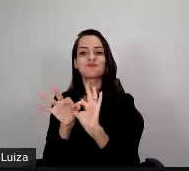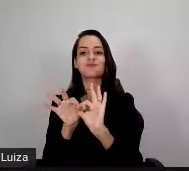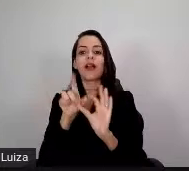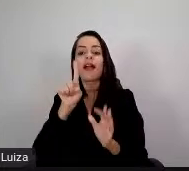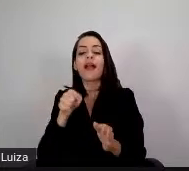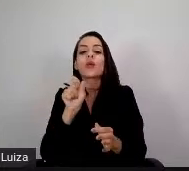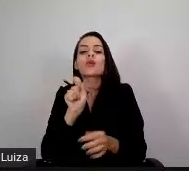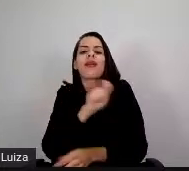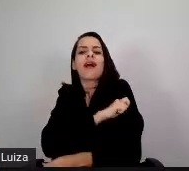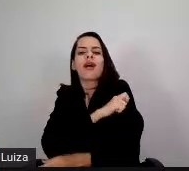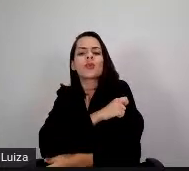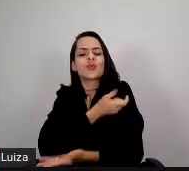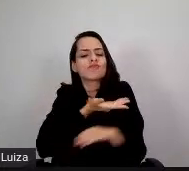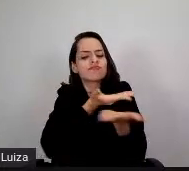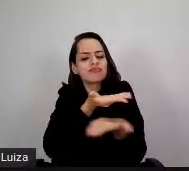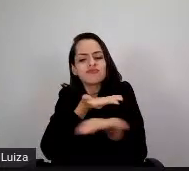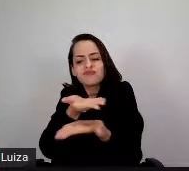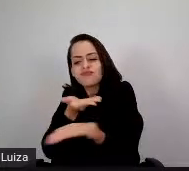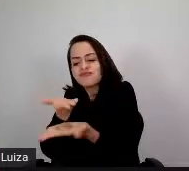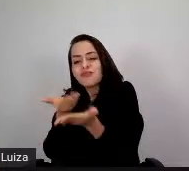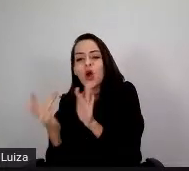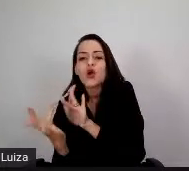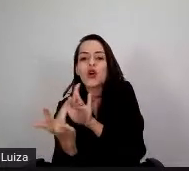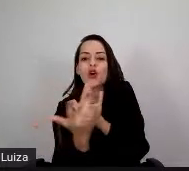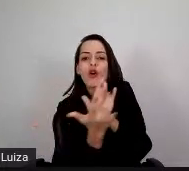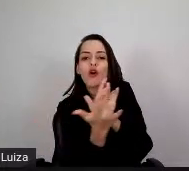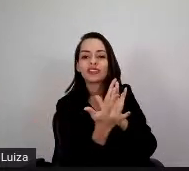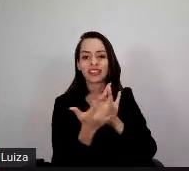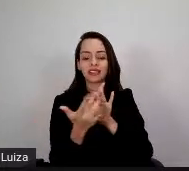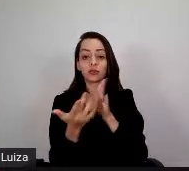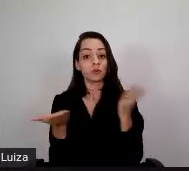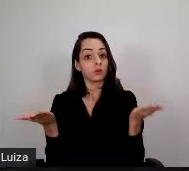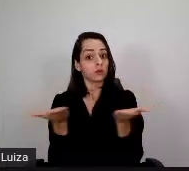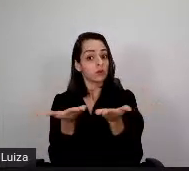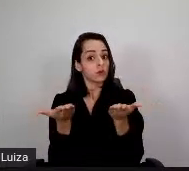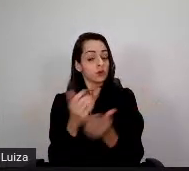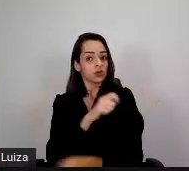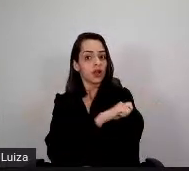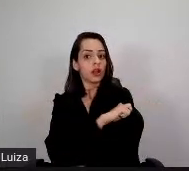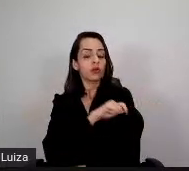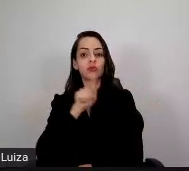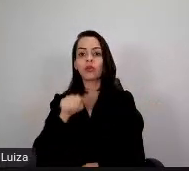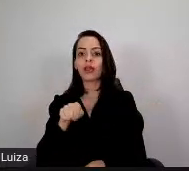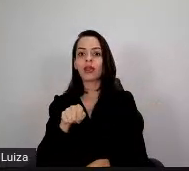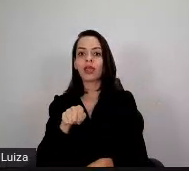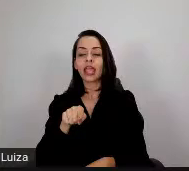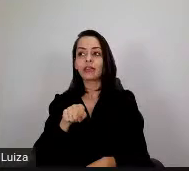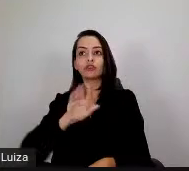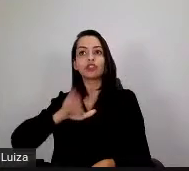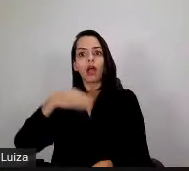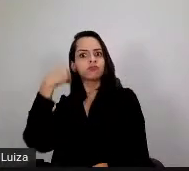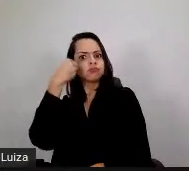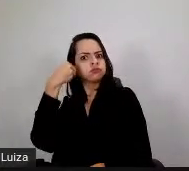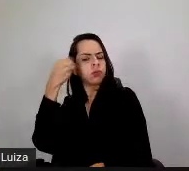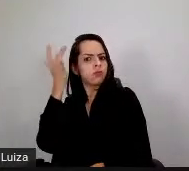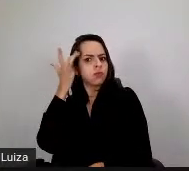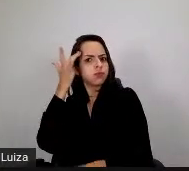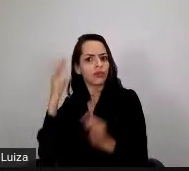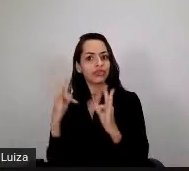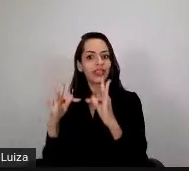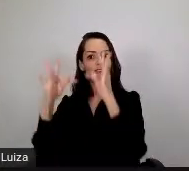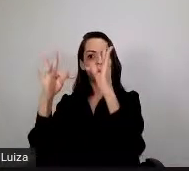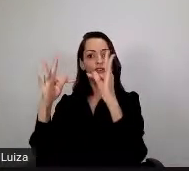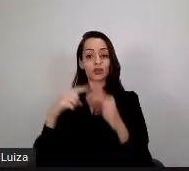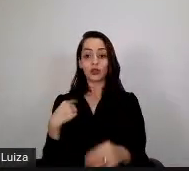dos nossos alunos. Então, os nossos alunos de hoje são alunos que já nasceram na era tecnológica, e para isso a gente precisa